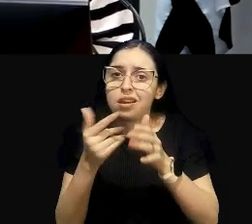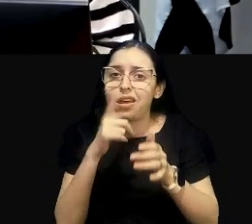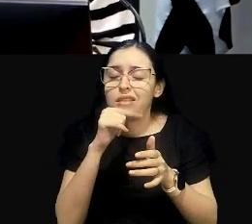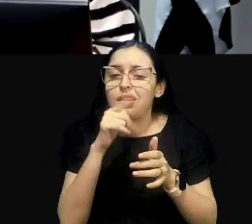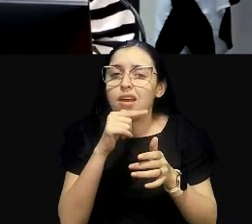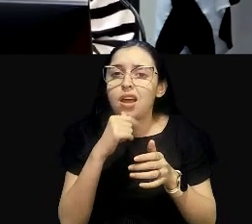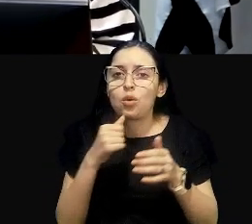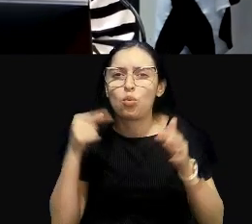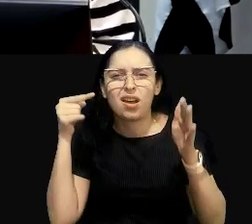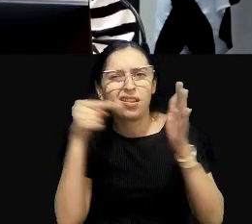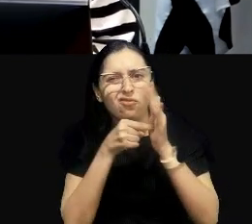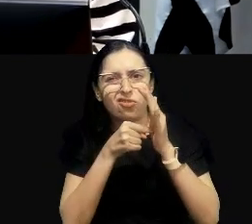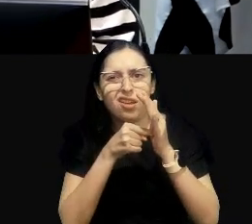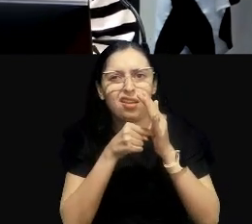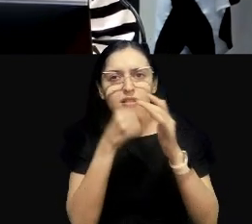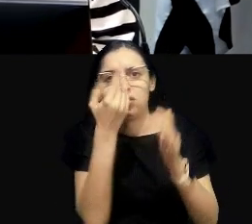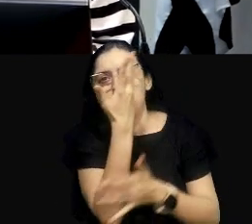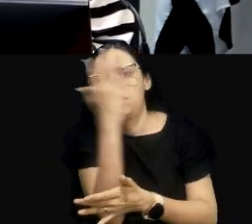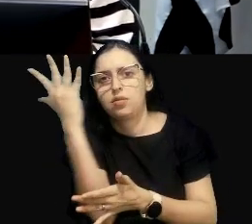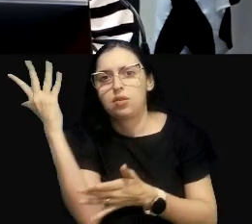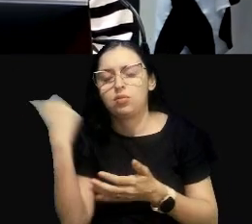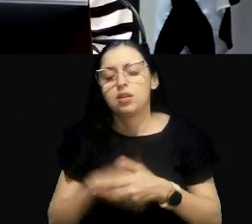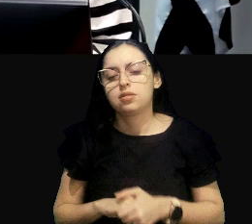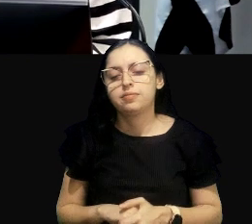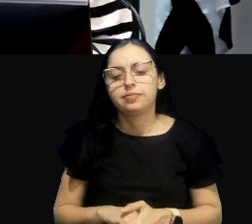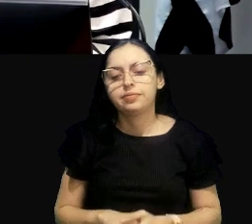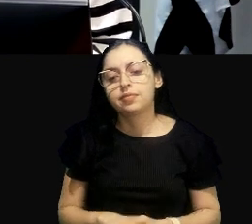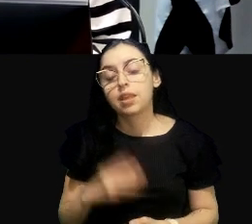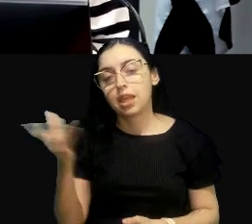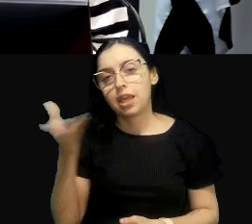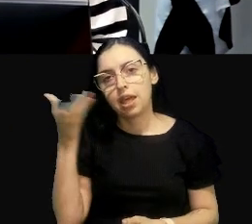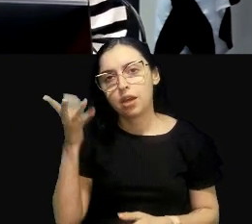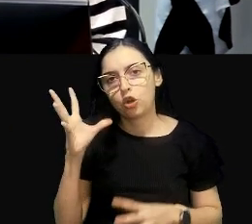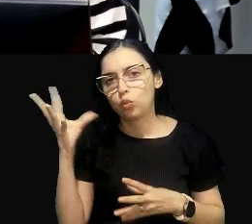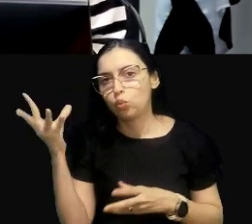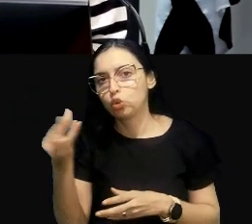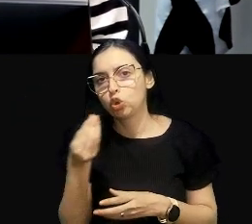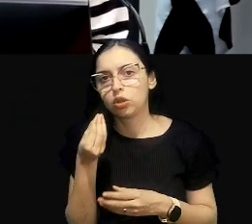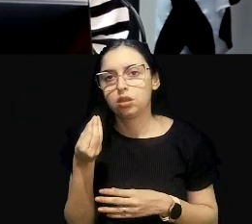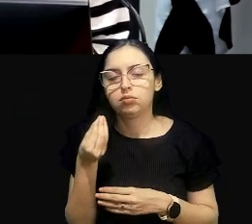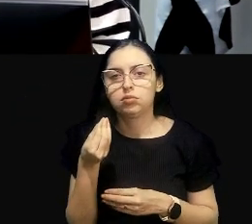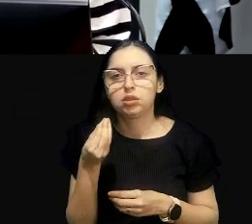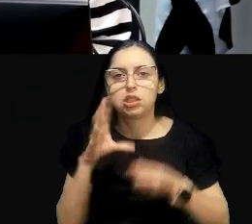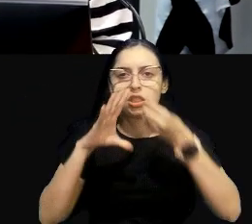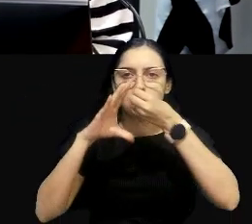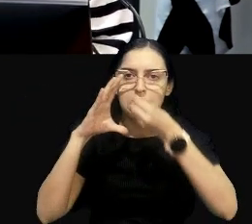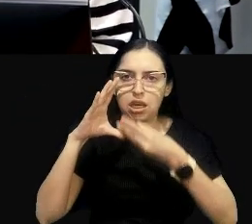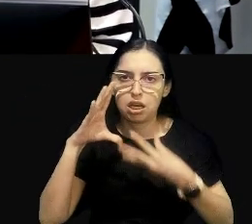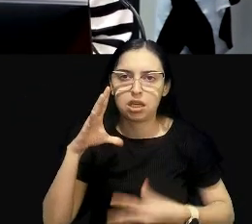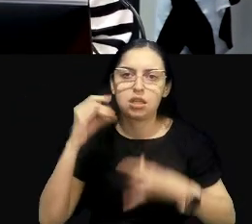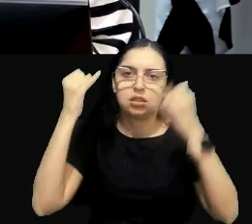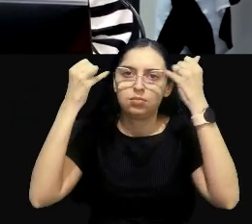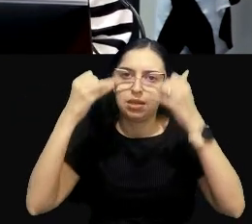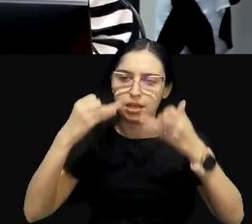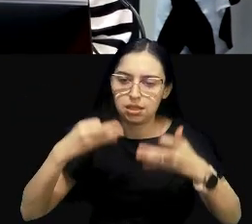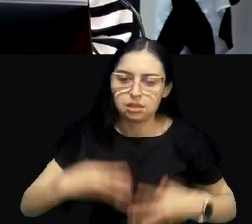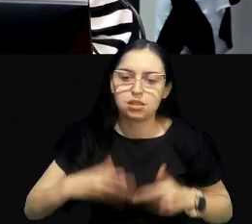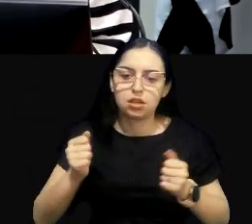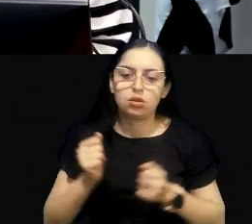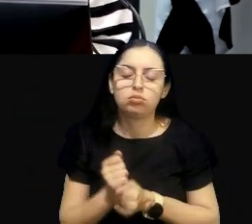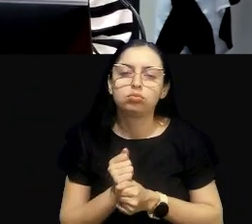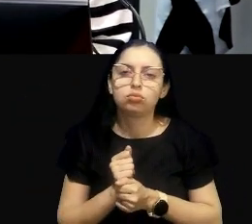lado. Então, isso requer o que? Uma completa descrição e análise dos recursos